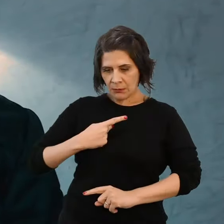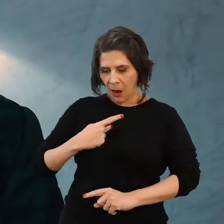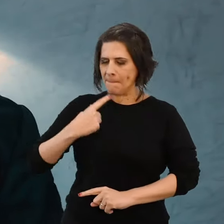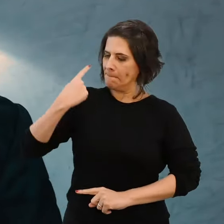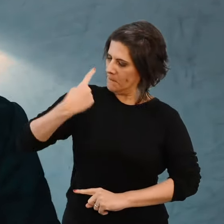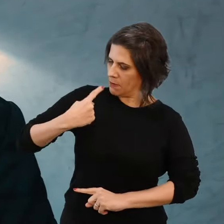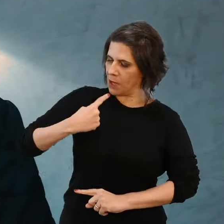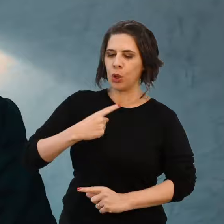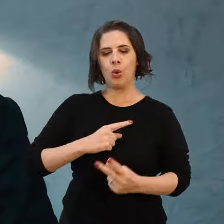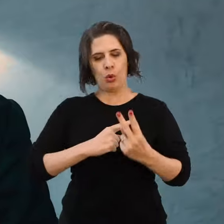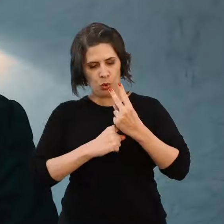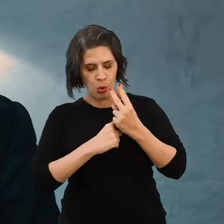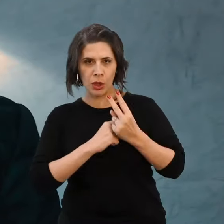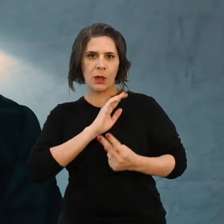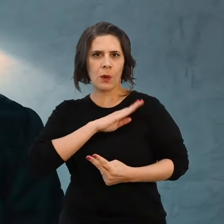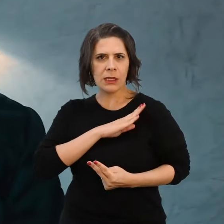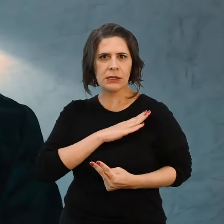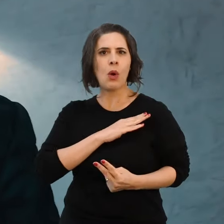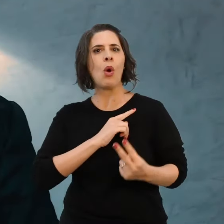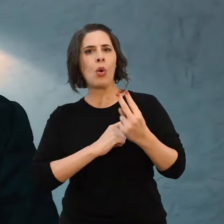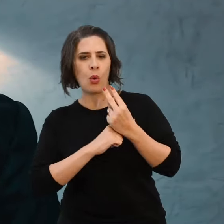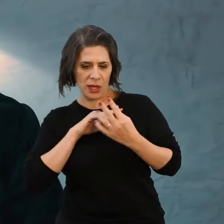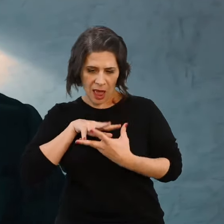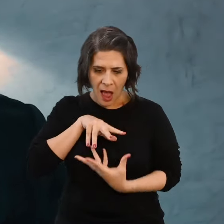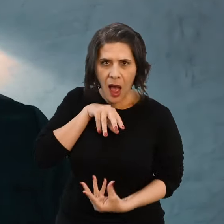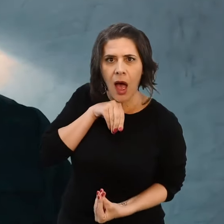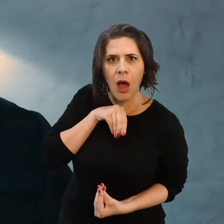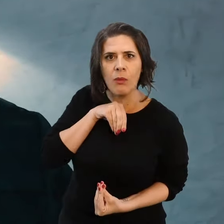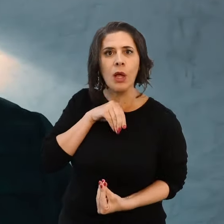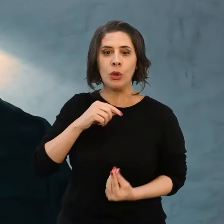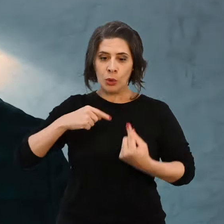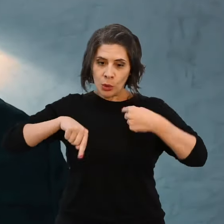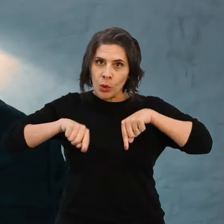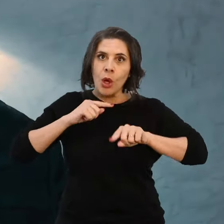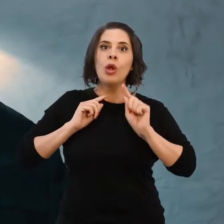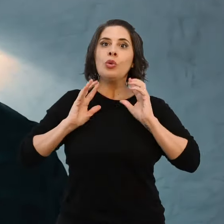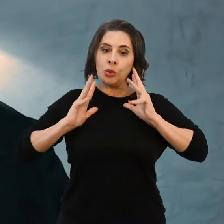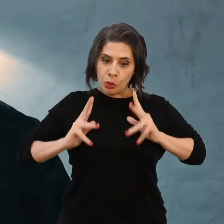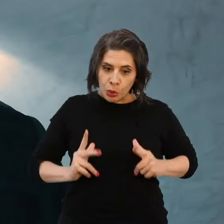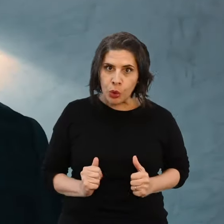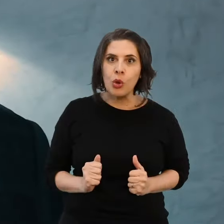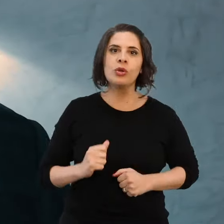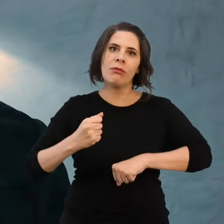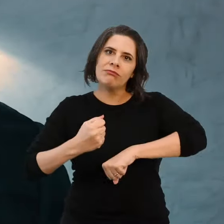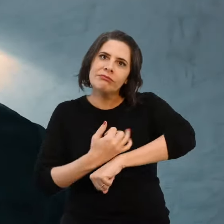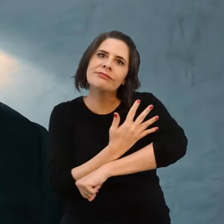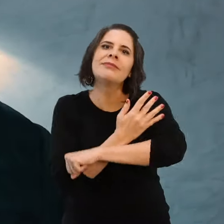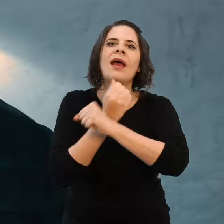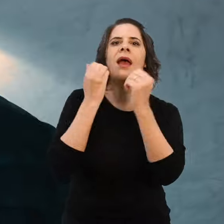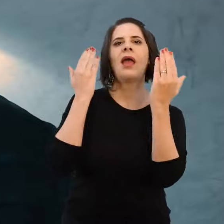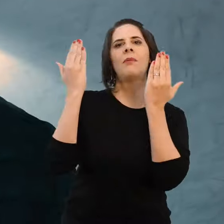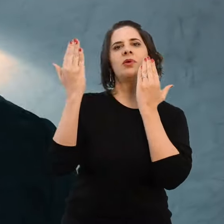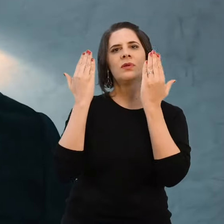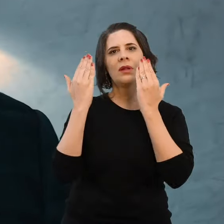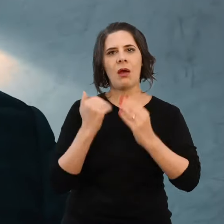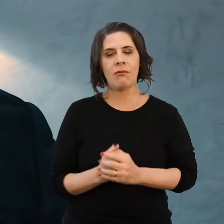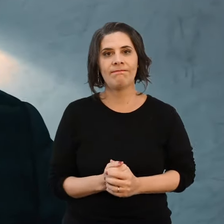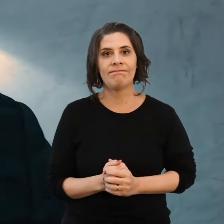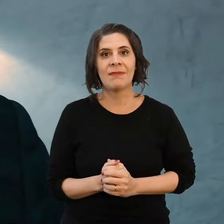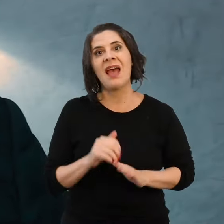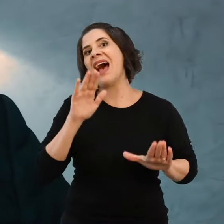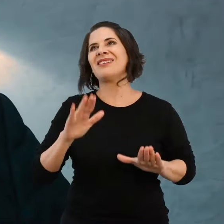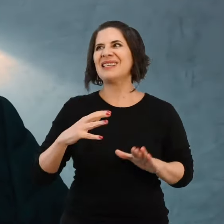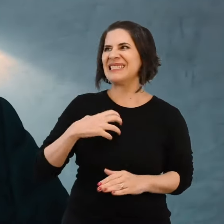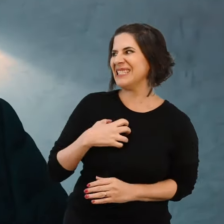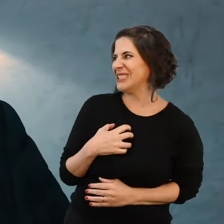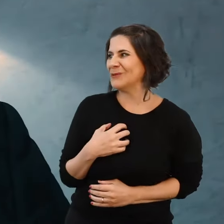cuidando do teu coração, cuidando da tua alma, cuidando de todo o teu sistema emocional. Às vezes a gente se